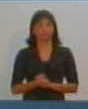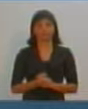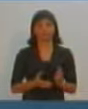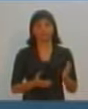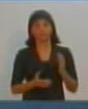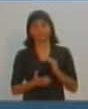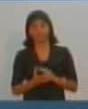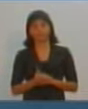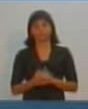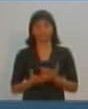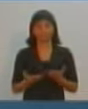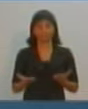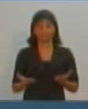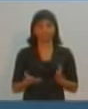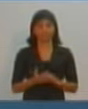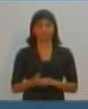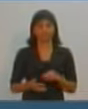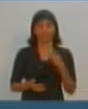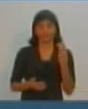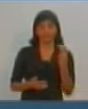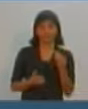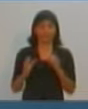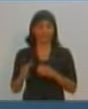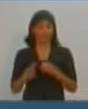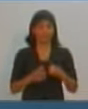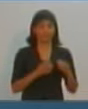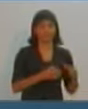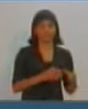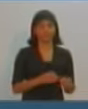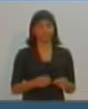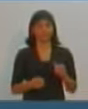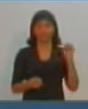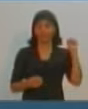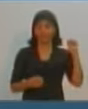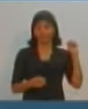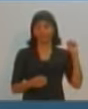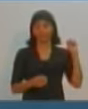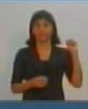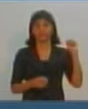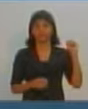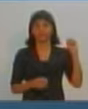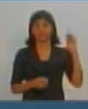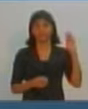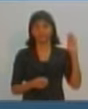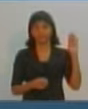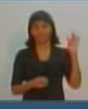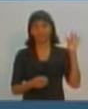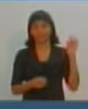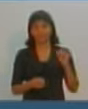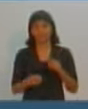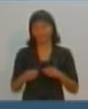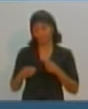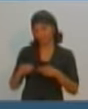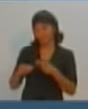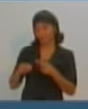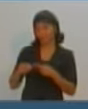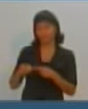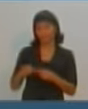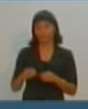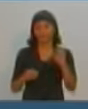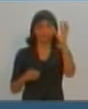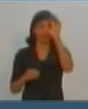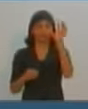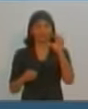Estamos de volta com o terceiro bloco do debate do SBT Interior entre os candidatos à prefeitura da maior cidade do Oeste Paulista,